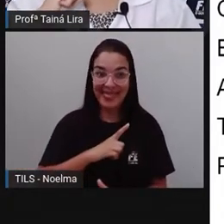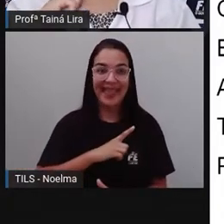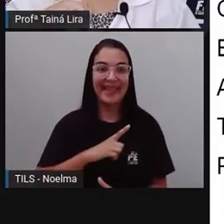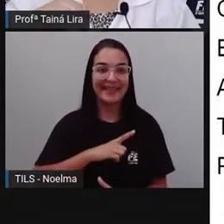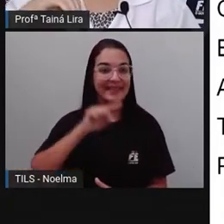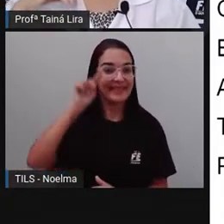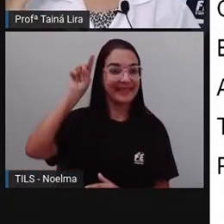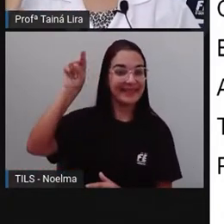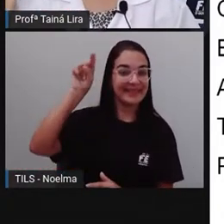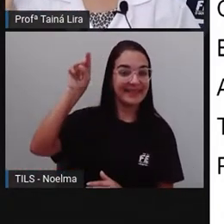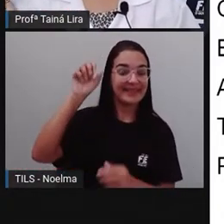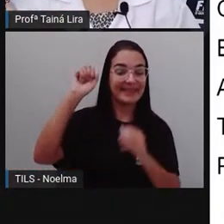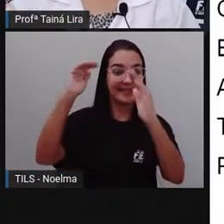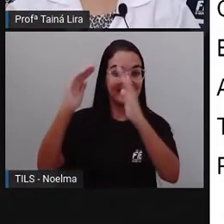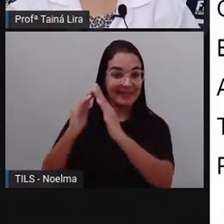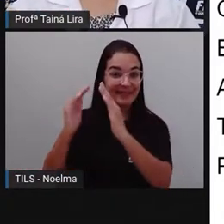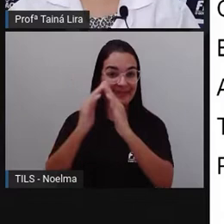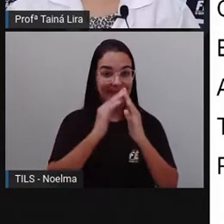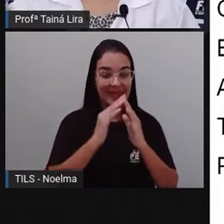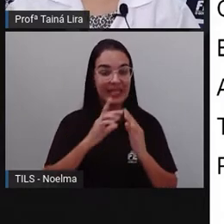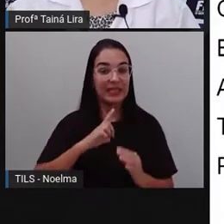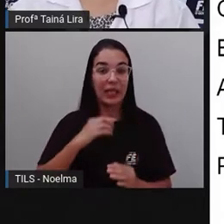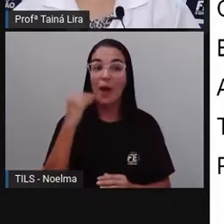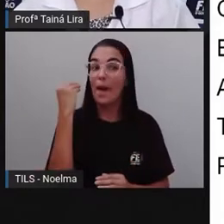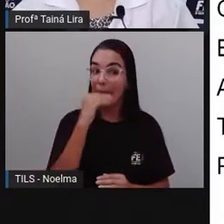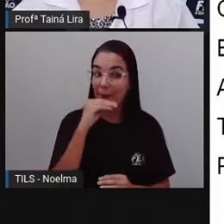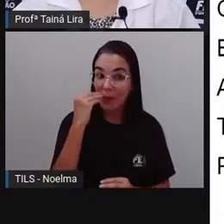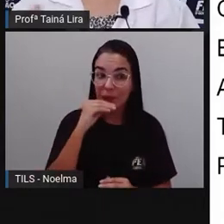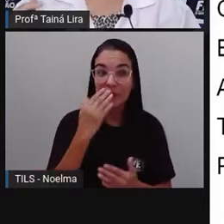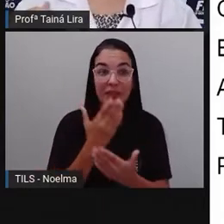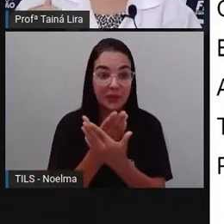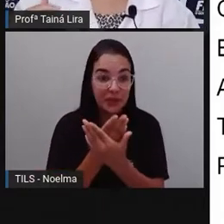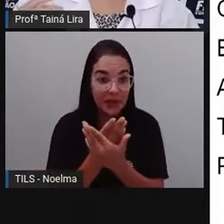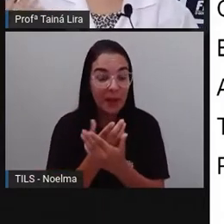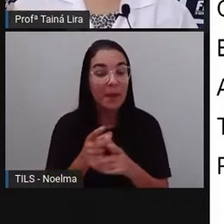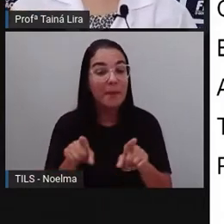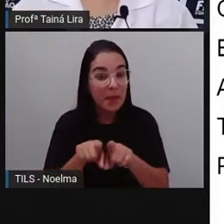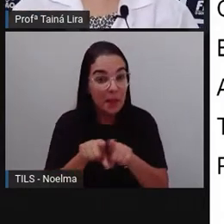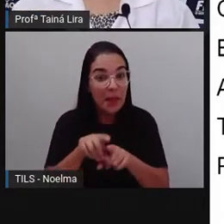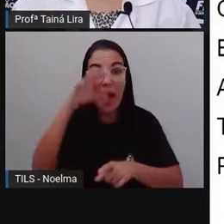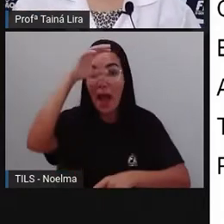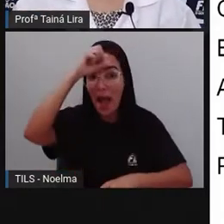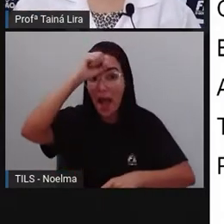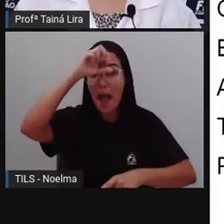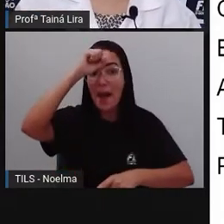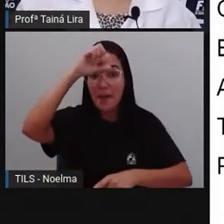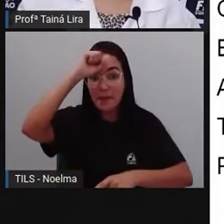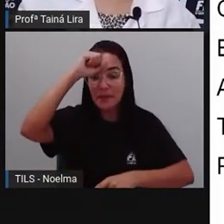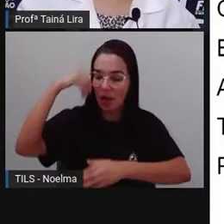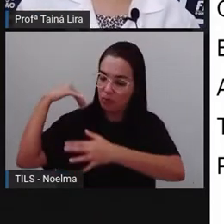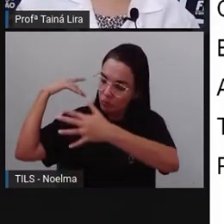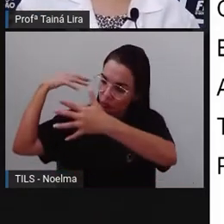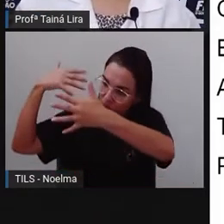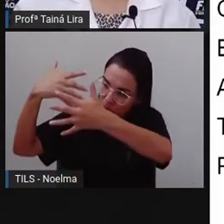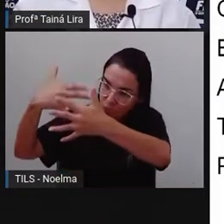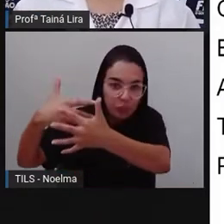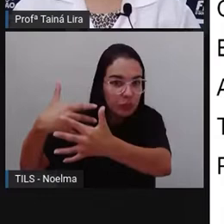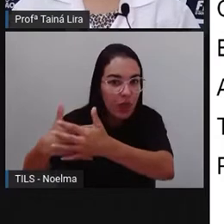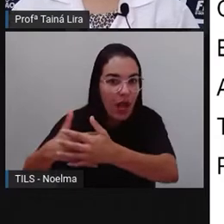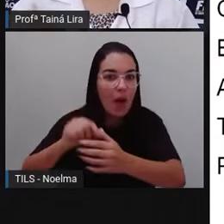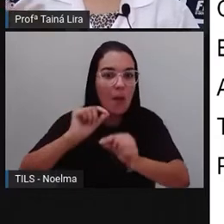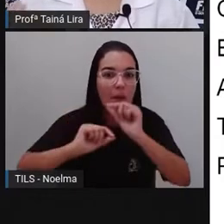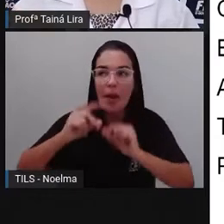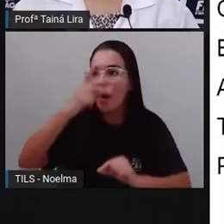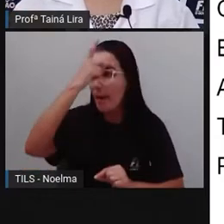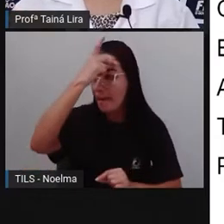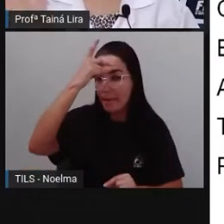essas crianças têm a oportunidade, sim, de estudar e elas também aprendem a geração do seu povo, né?